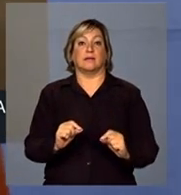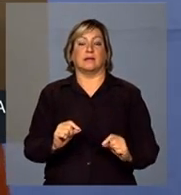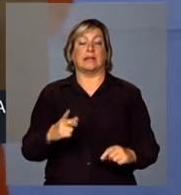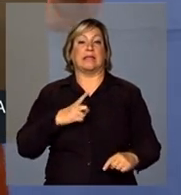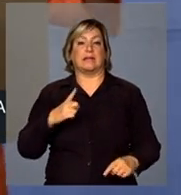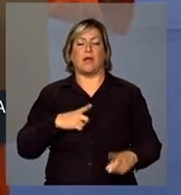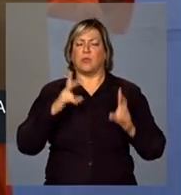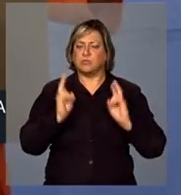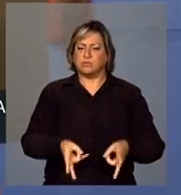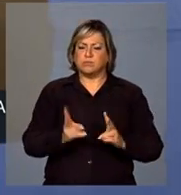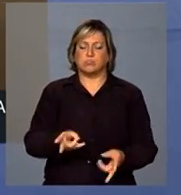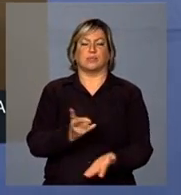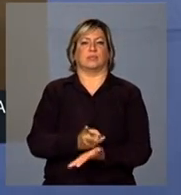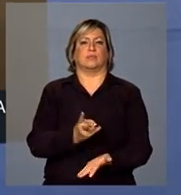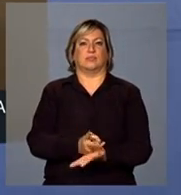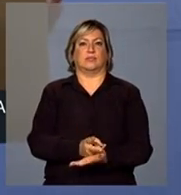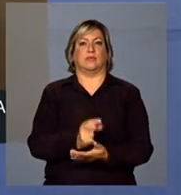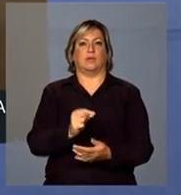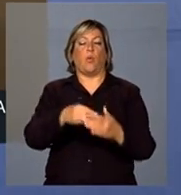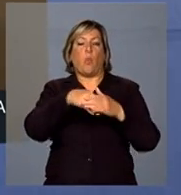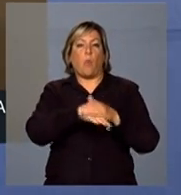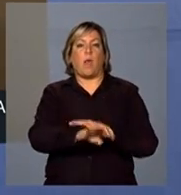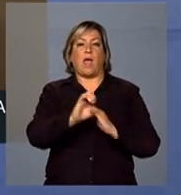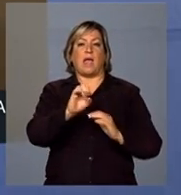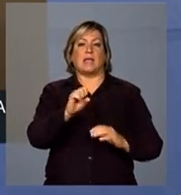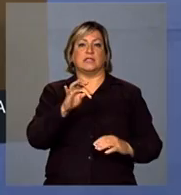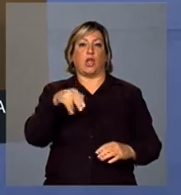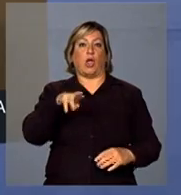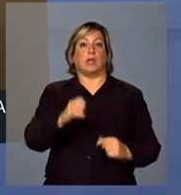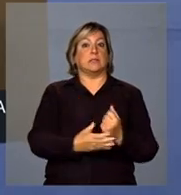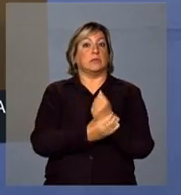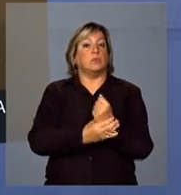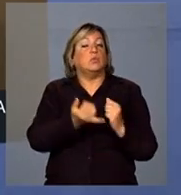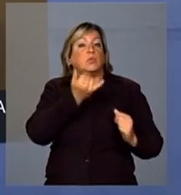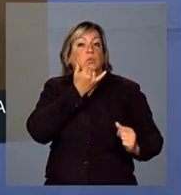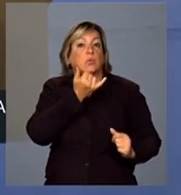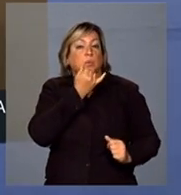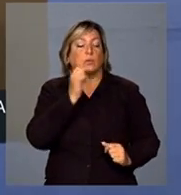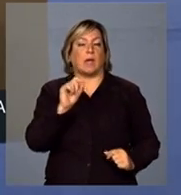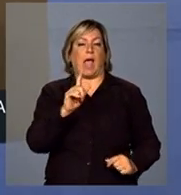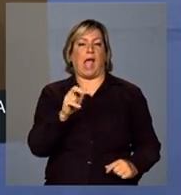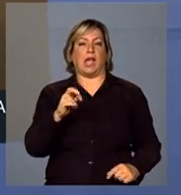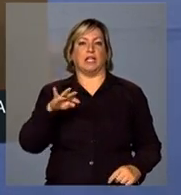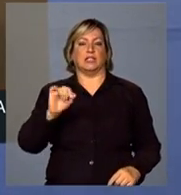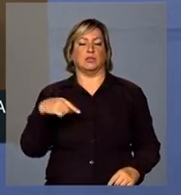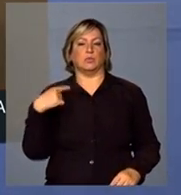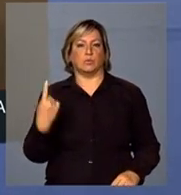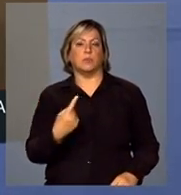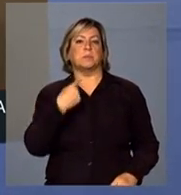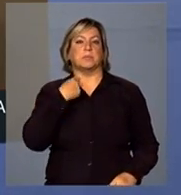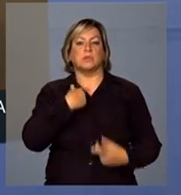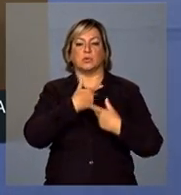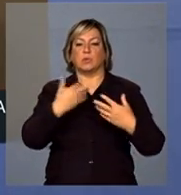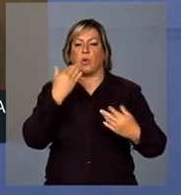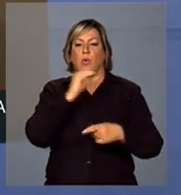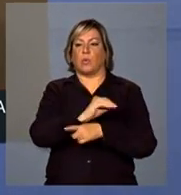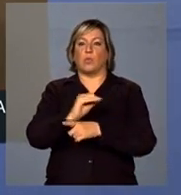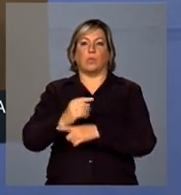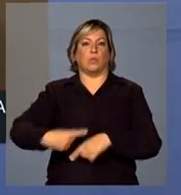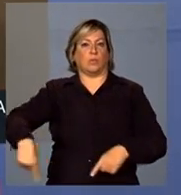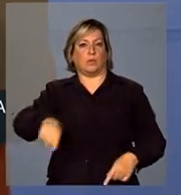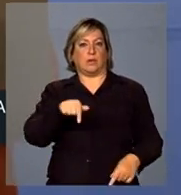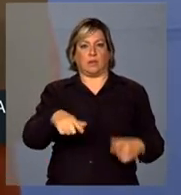permanentemente um estoque de segurança, de garantia dos rebanhos aqui na região?